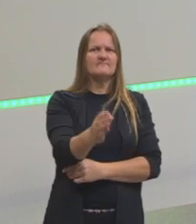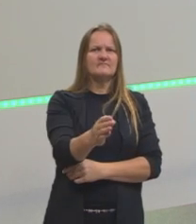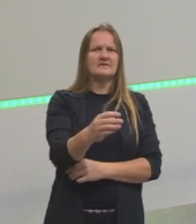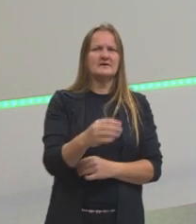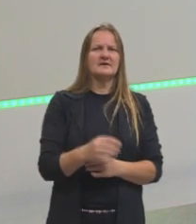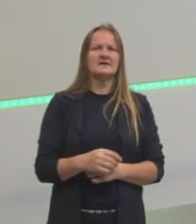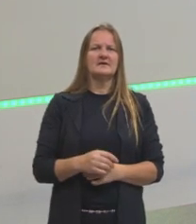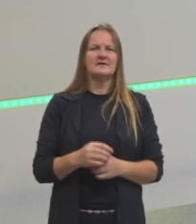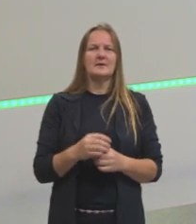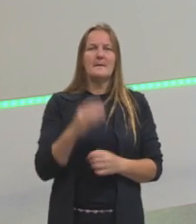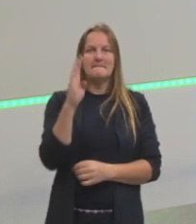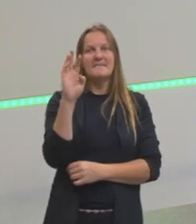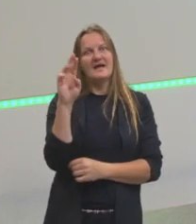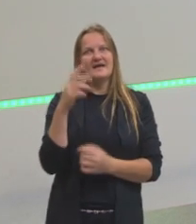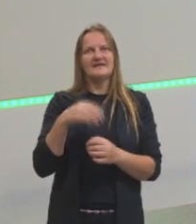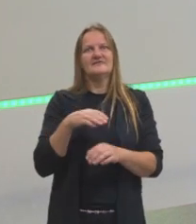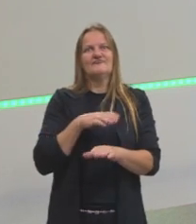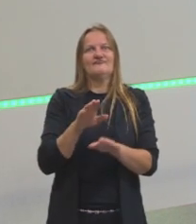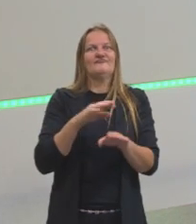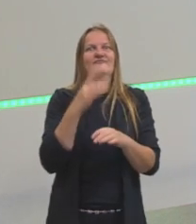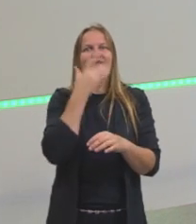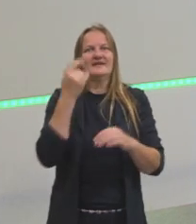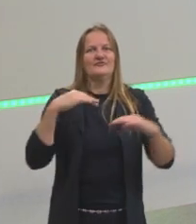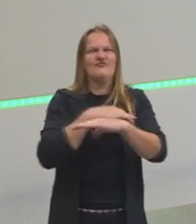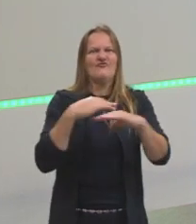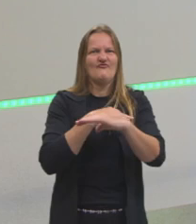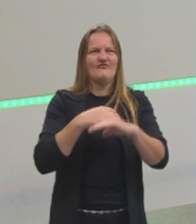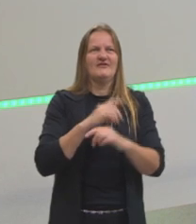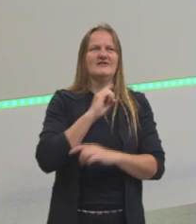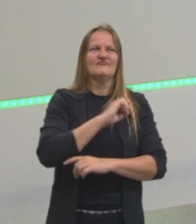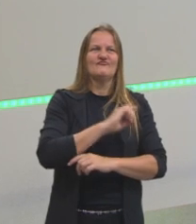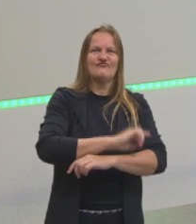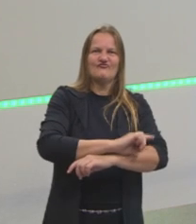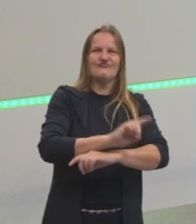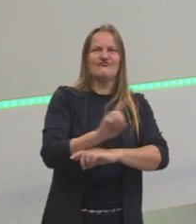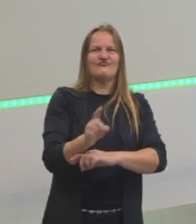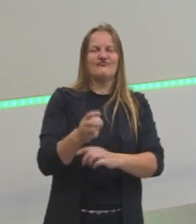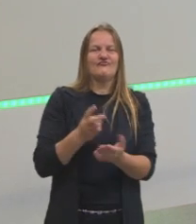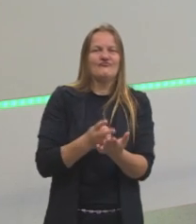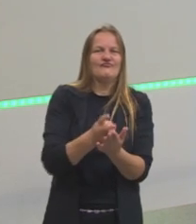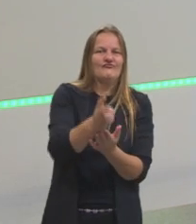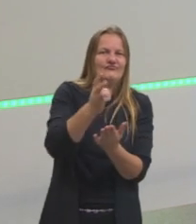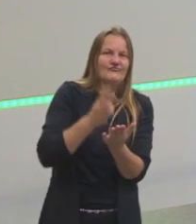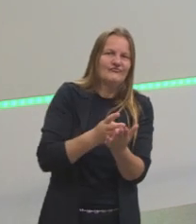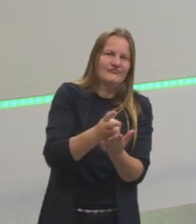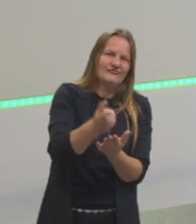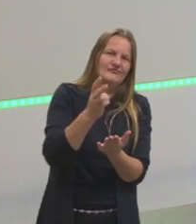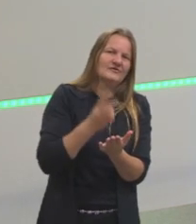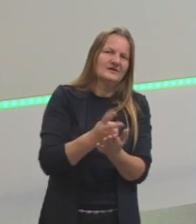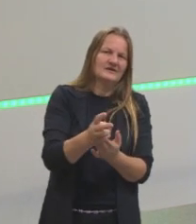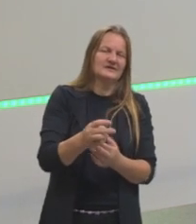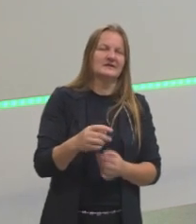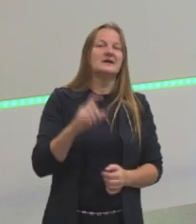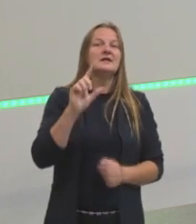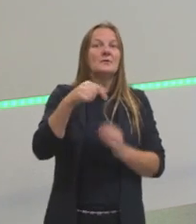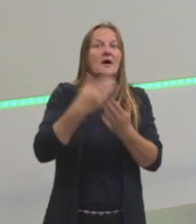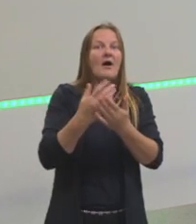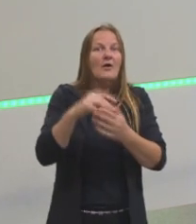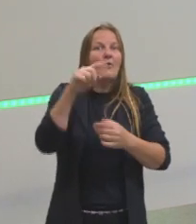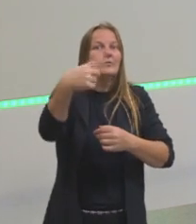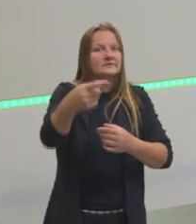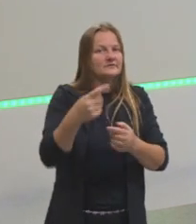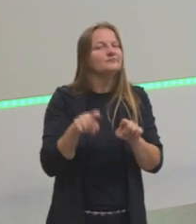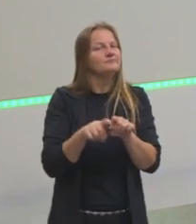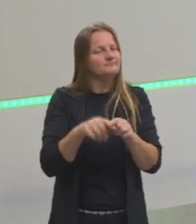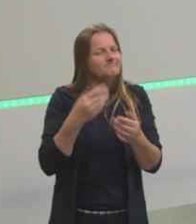próxima de ser constante, tá? A gente vai conversar mais sobre a velocidade constante também nas próximas aulas. Certo?